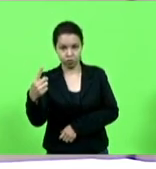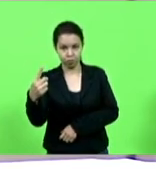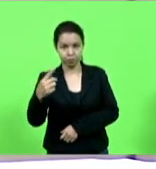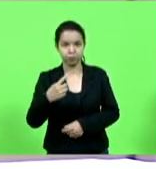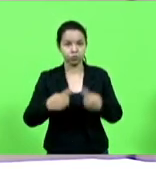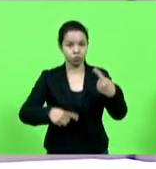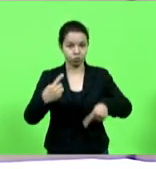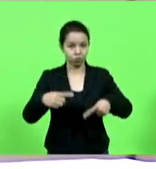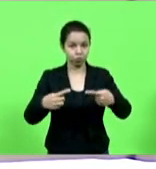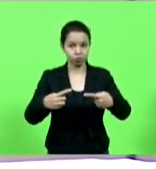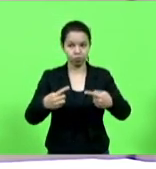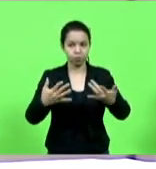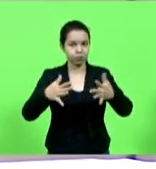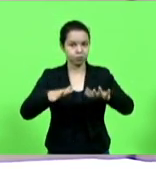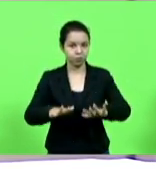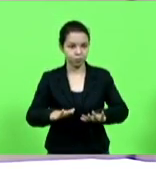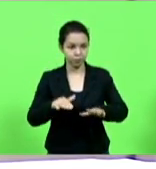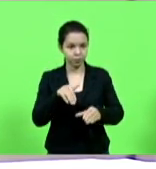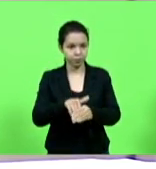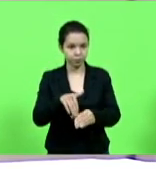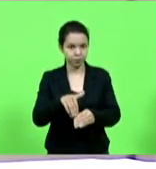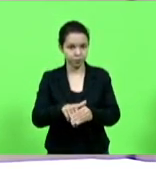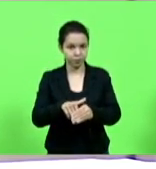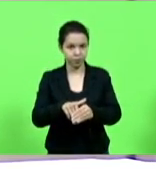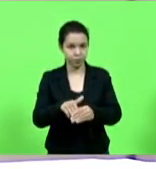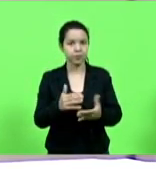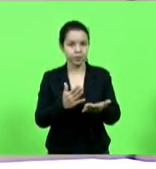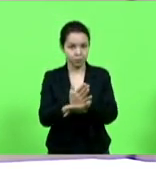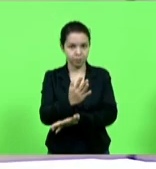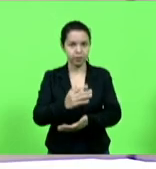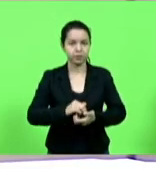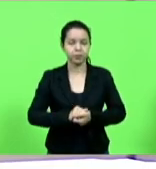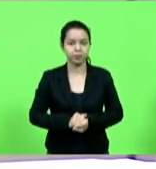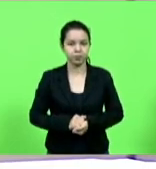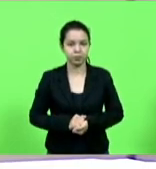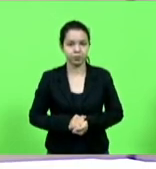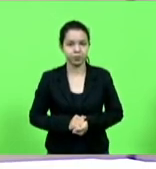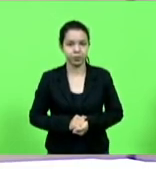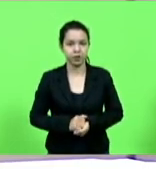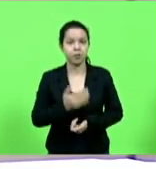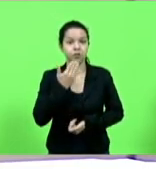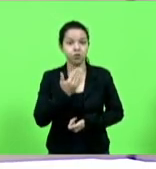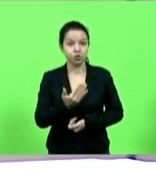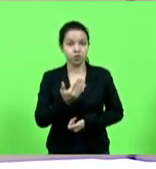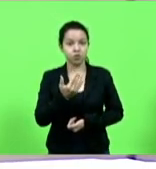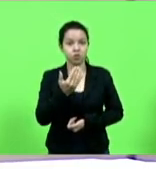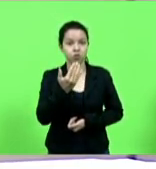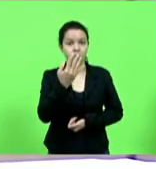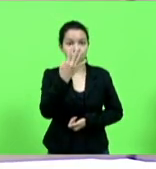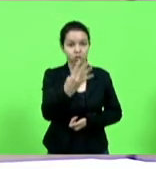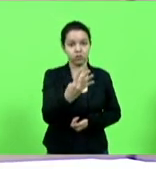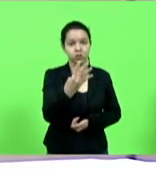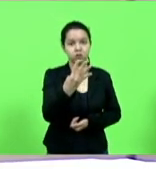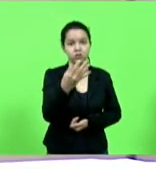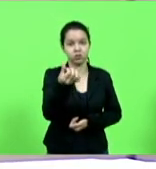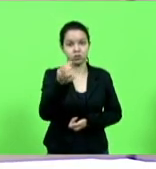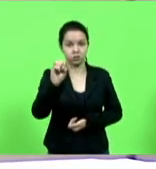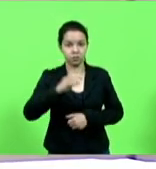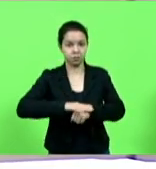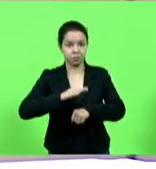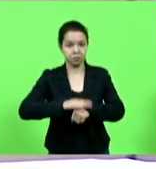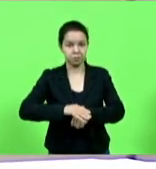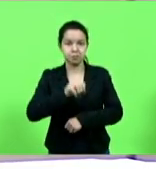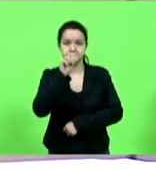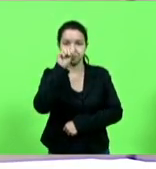discutir em votação aprovado pedido de informação número 460 deputado João Amin